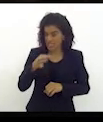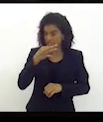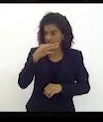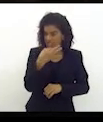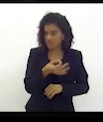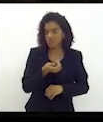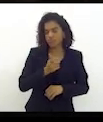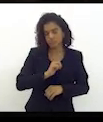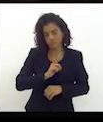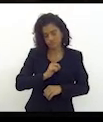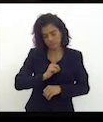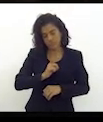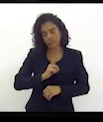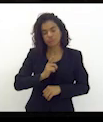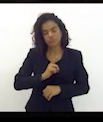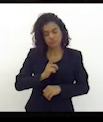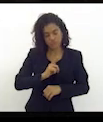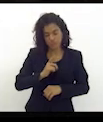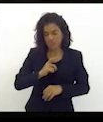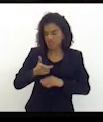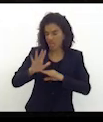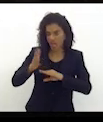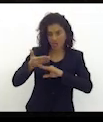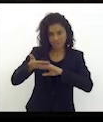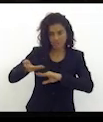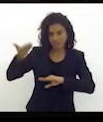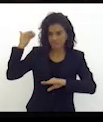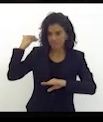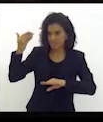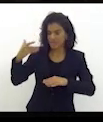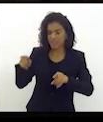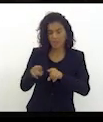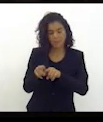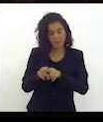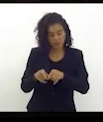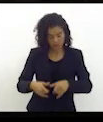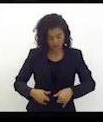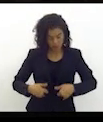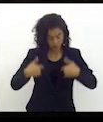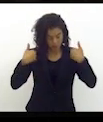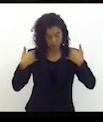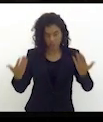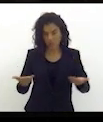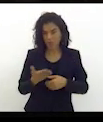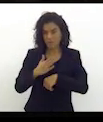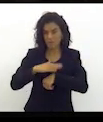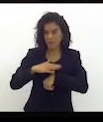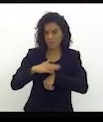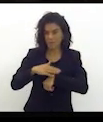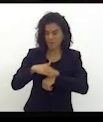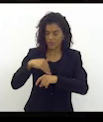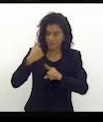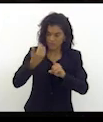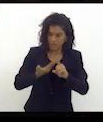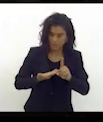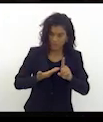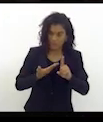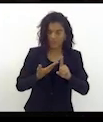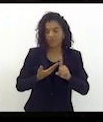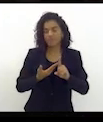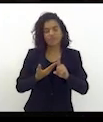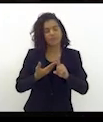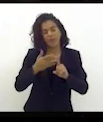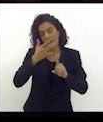existia e isso ficou para trás e de maneira honrosa eu queria nesse momento em homenagem à